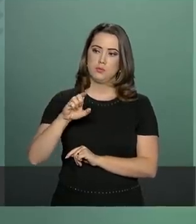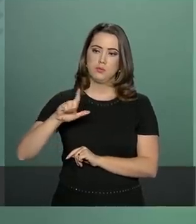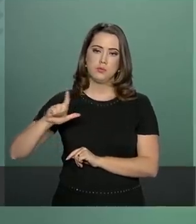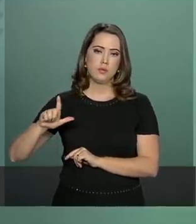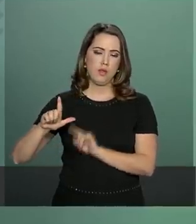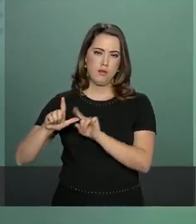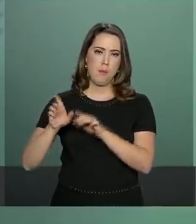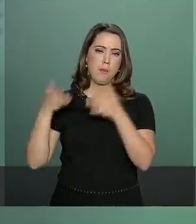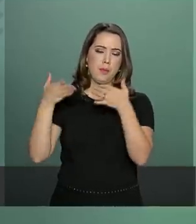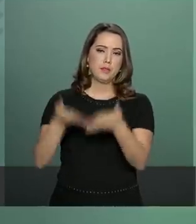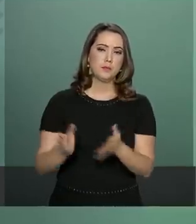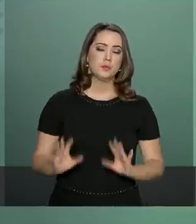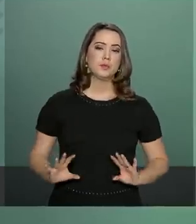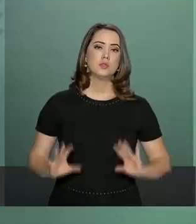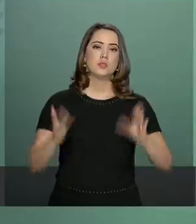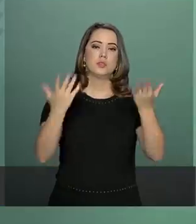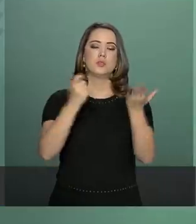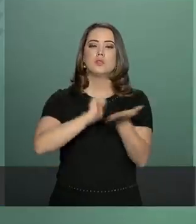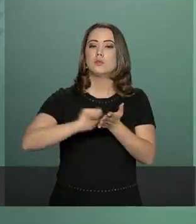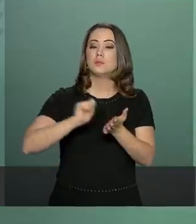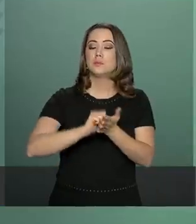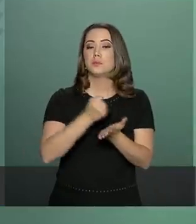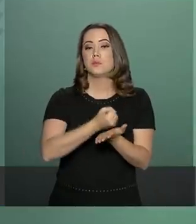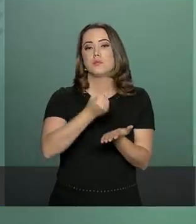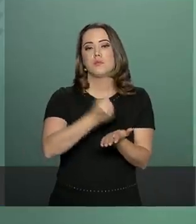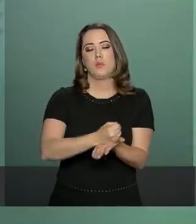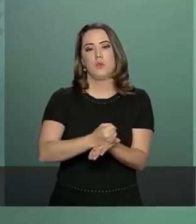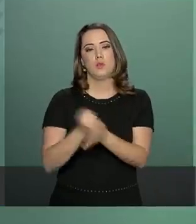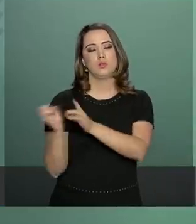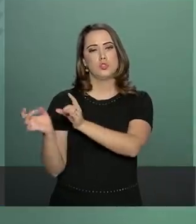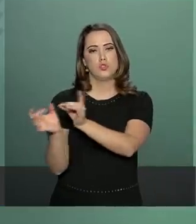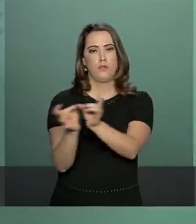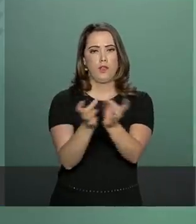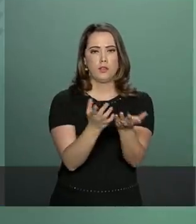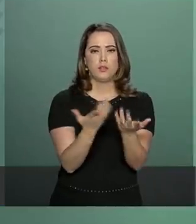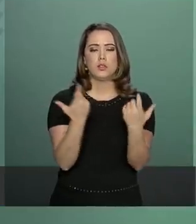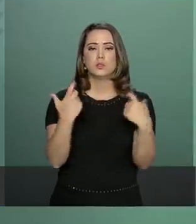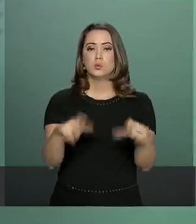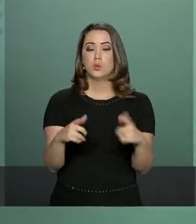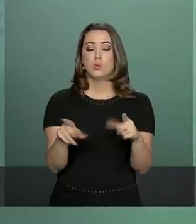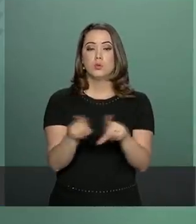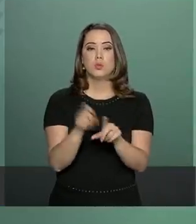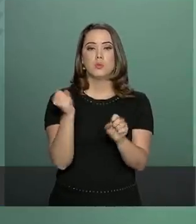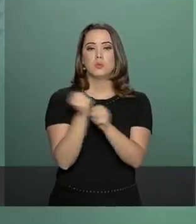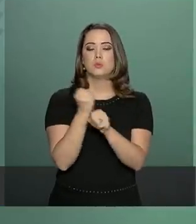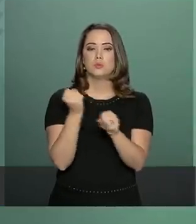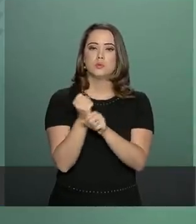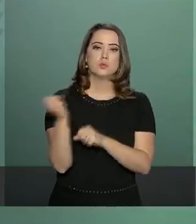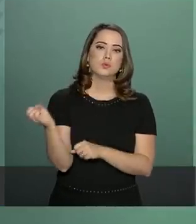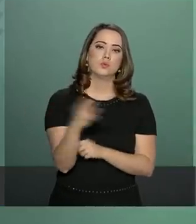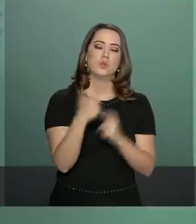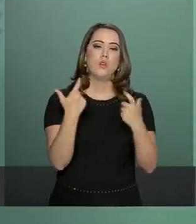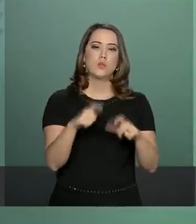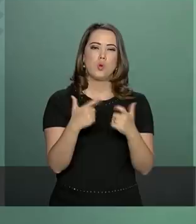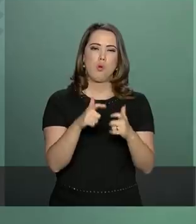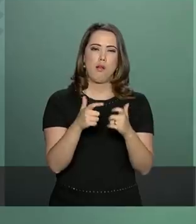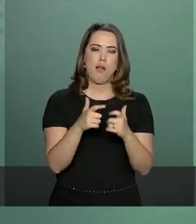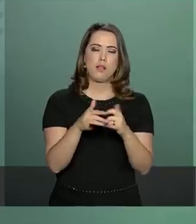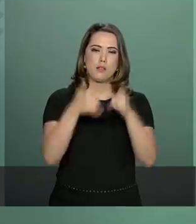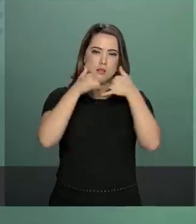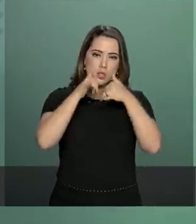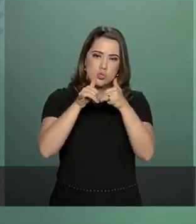uma cerimônia há pouco de assinatura dos contratos de concessão para a construção de novas linhas de transmissão